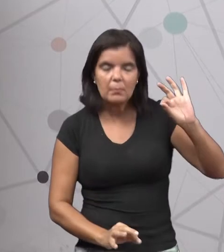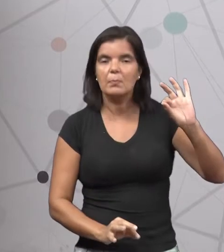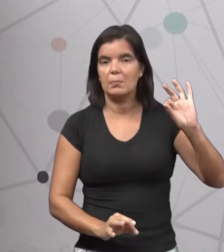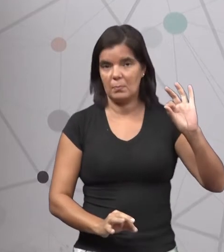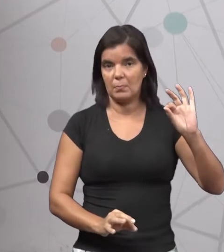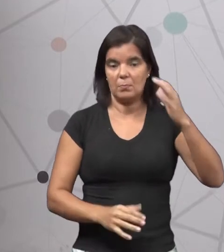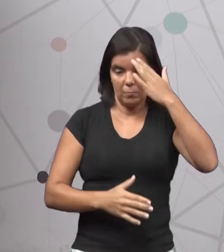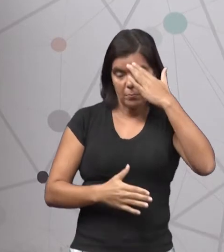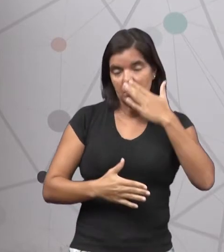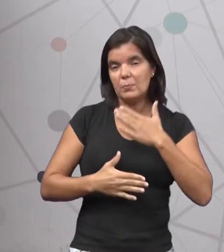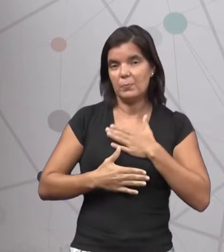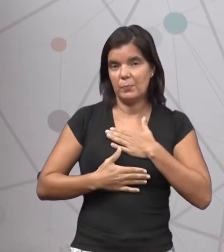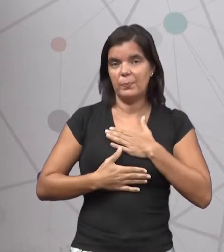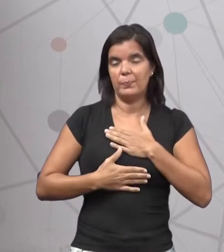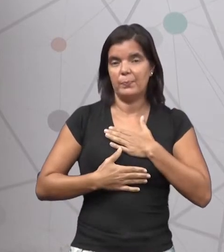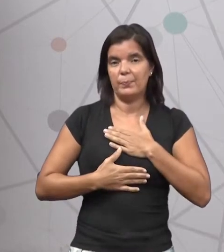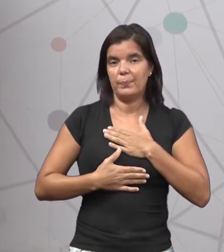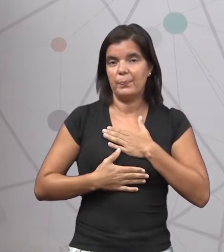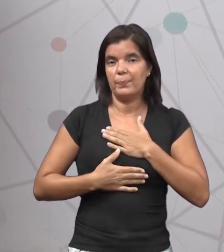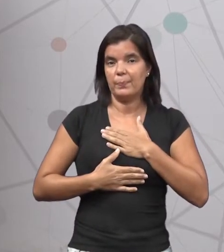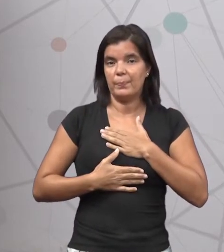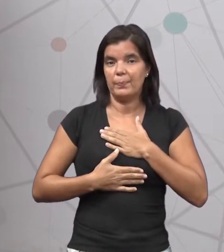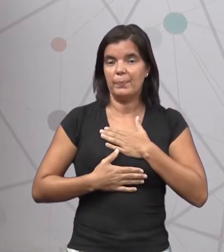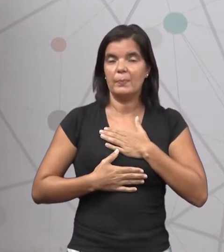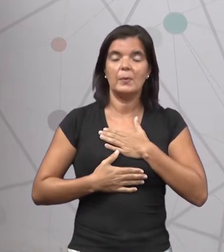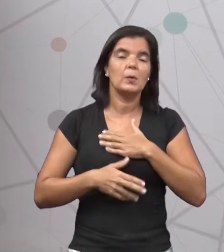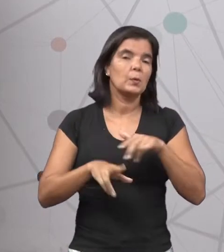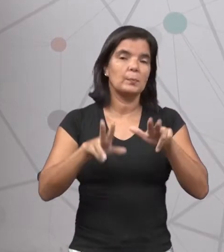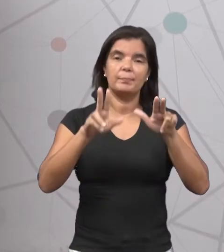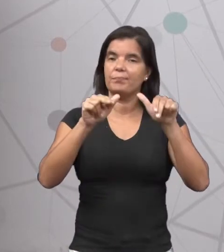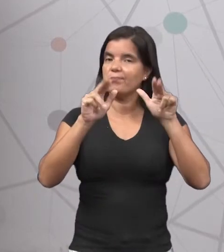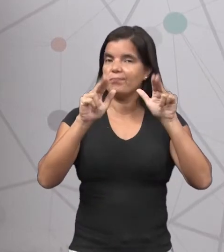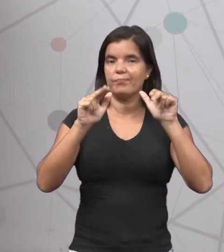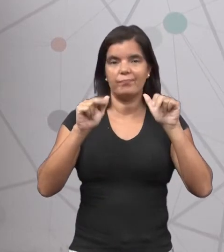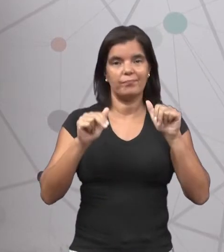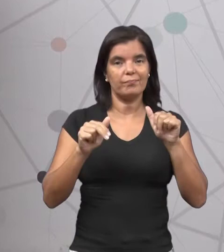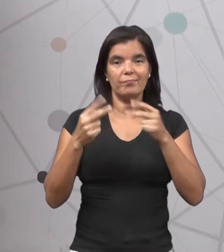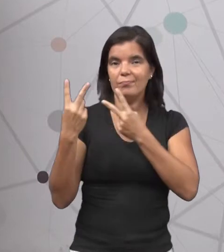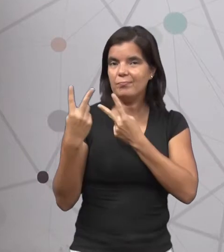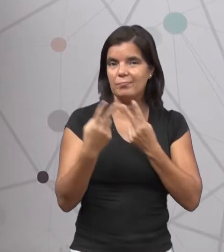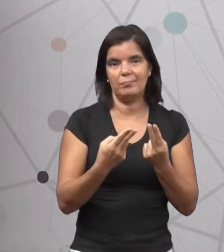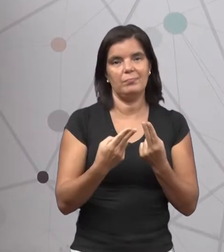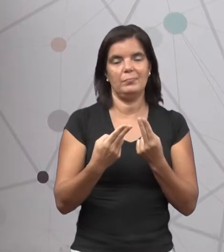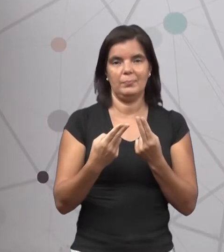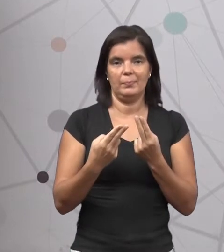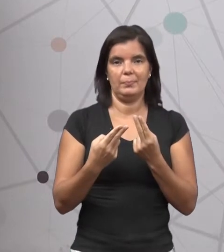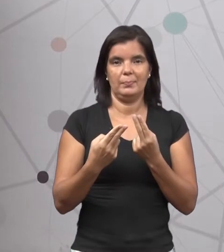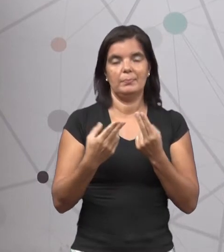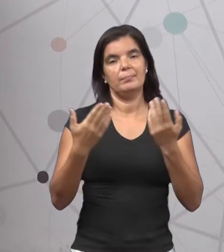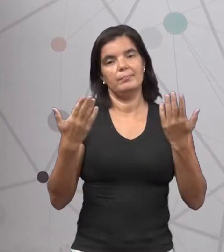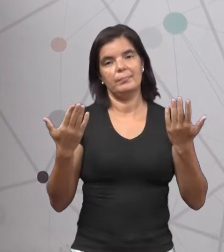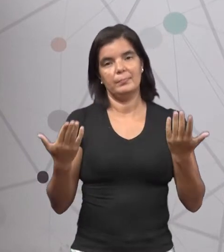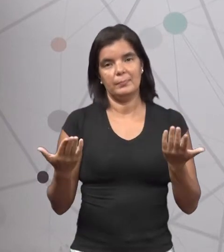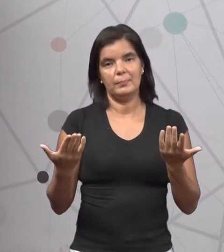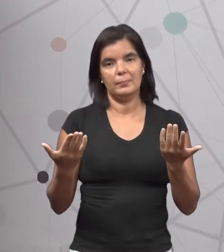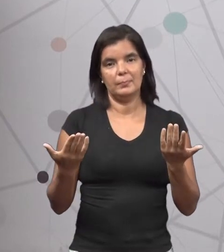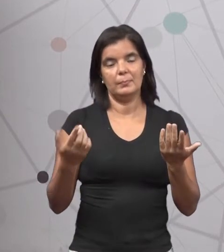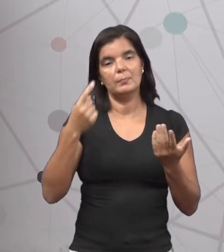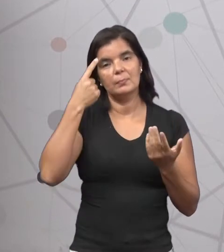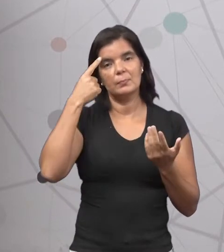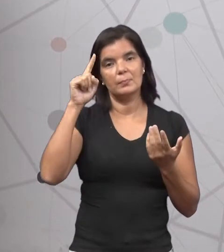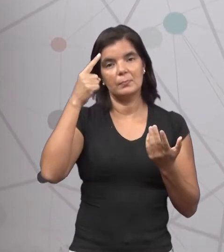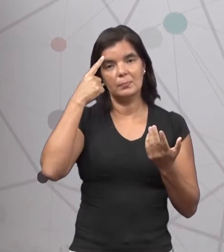partes do seu corpo As medidas nunca davam a mesma coisa Então Foi